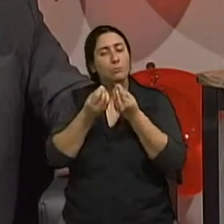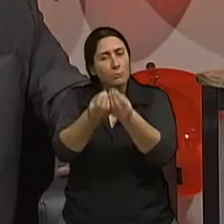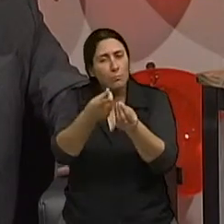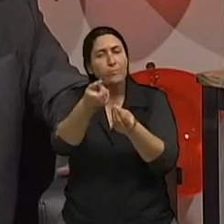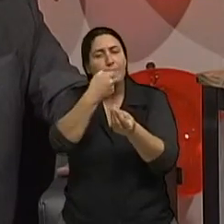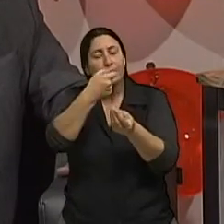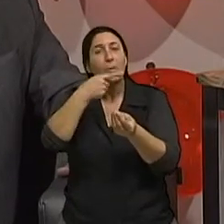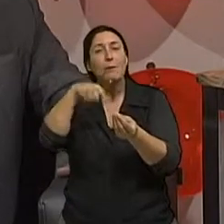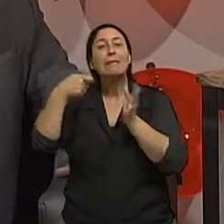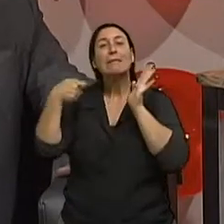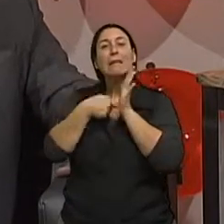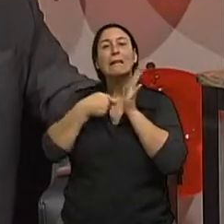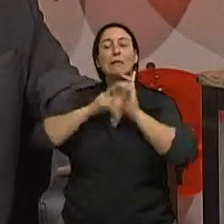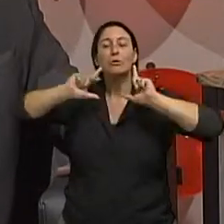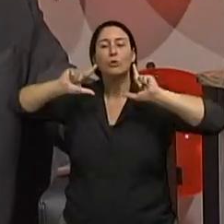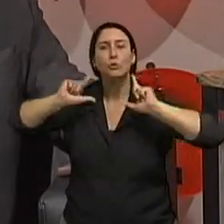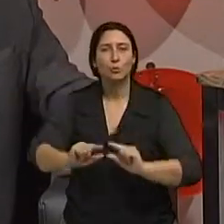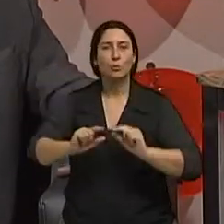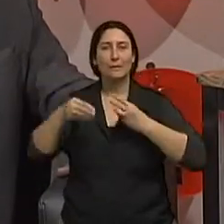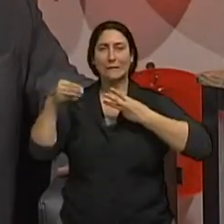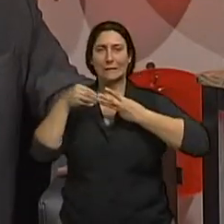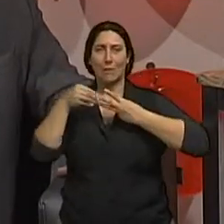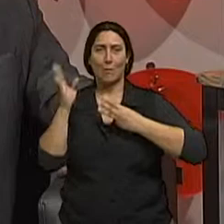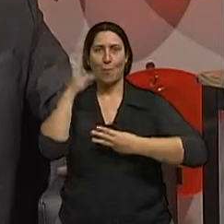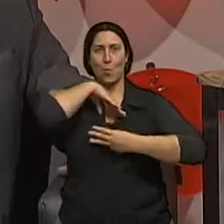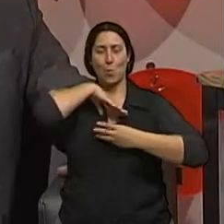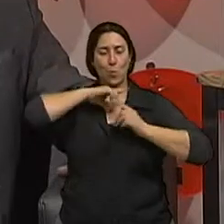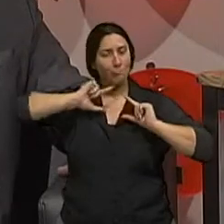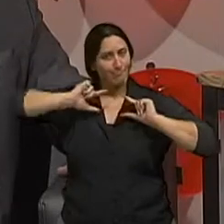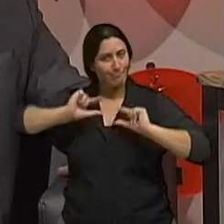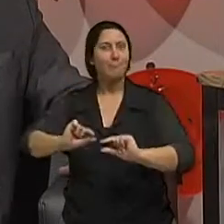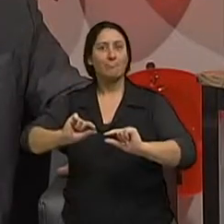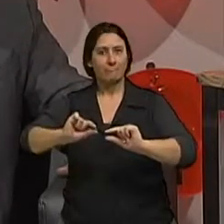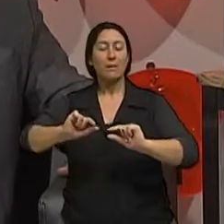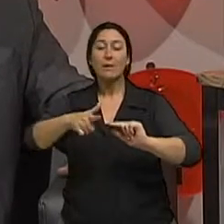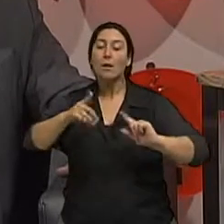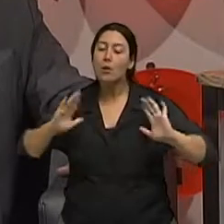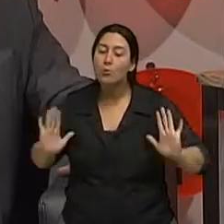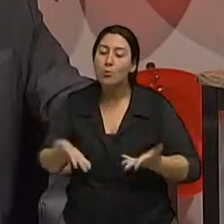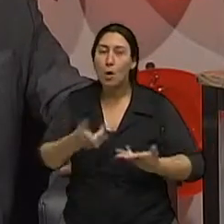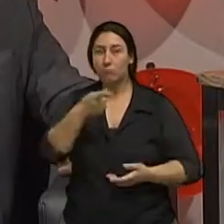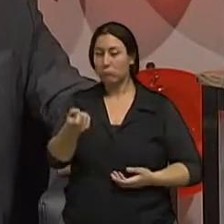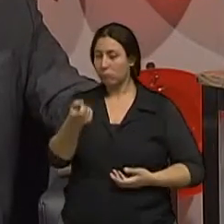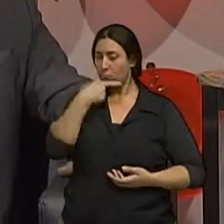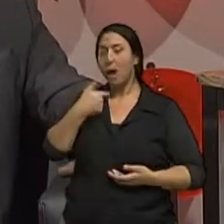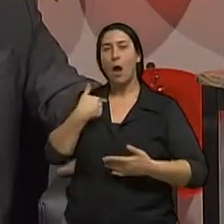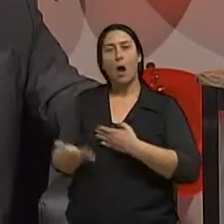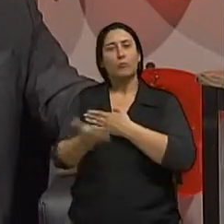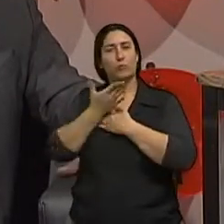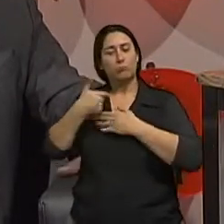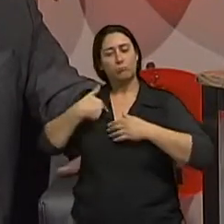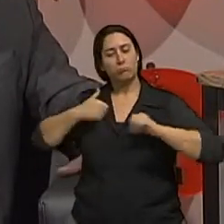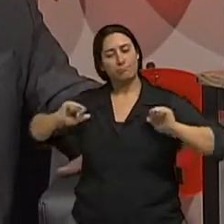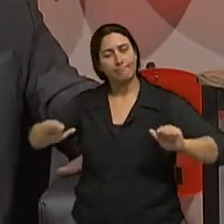essa célula ou para estimular que o sistema imunológico do paciente vá lá